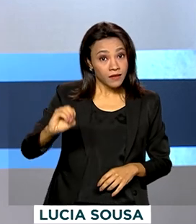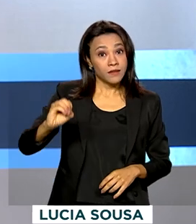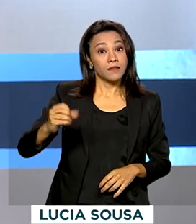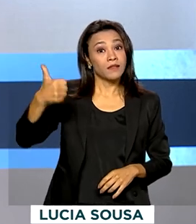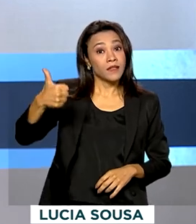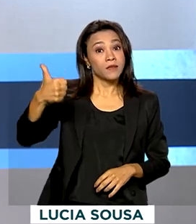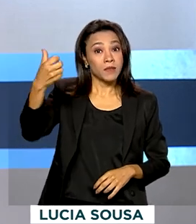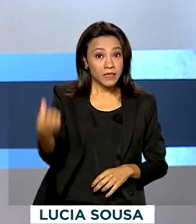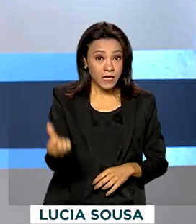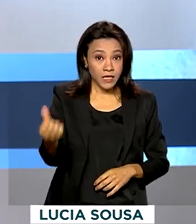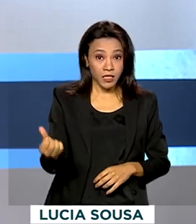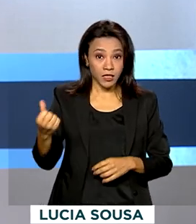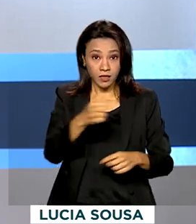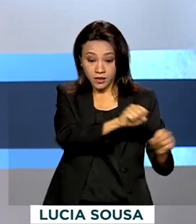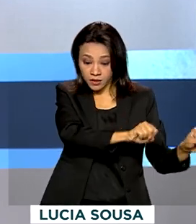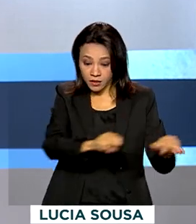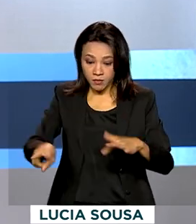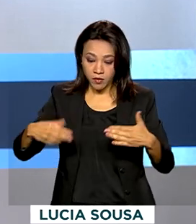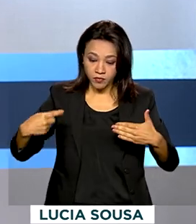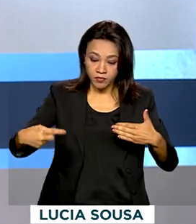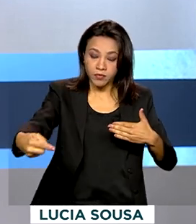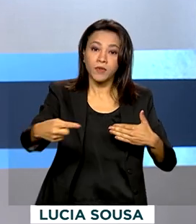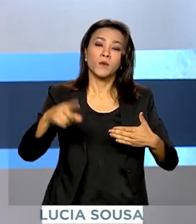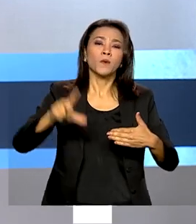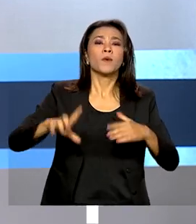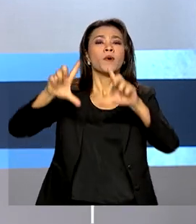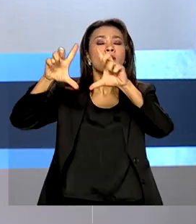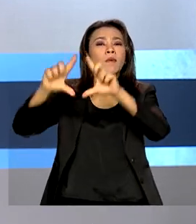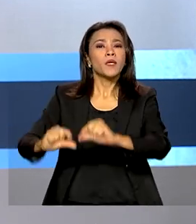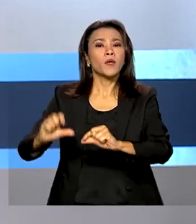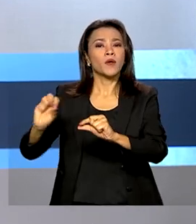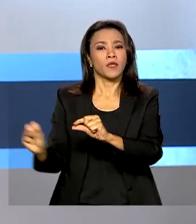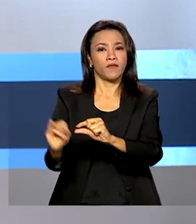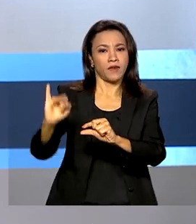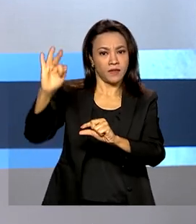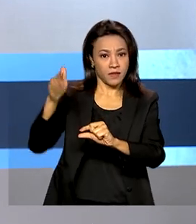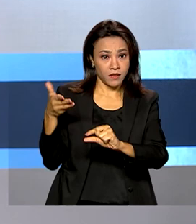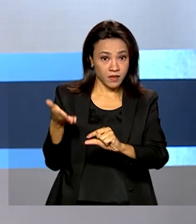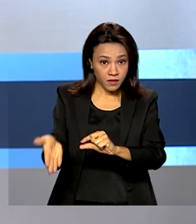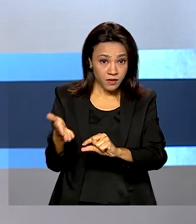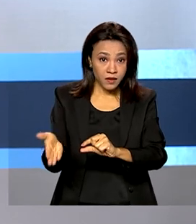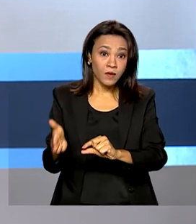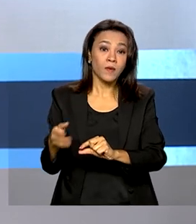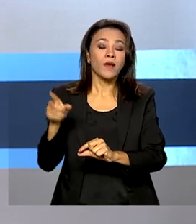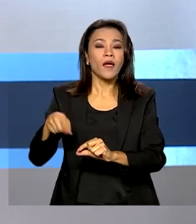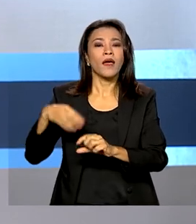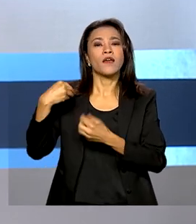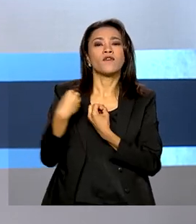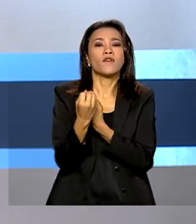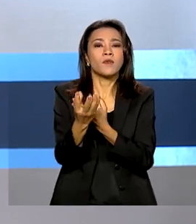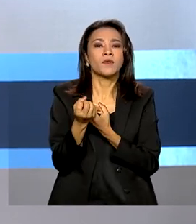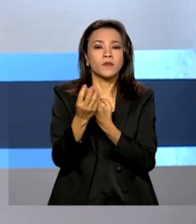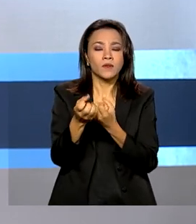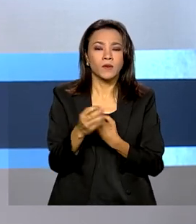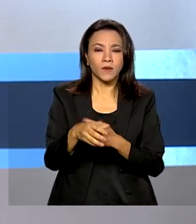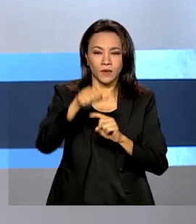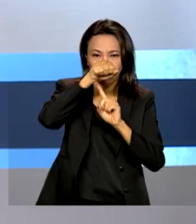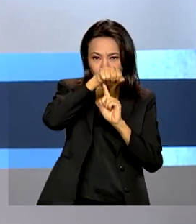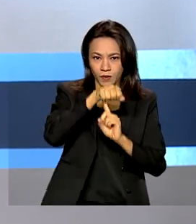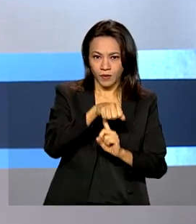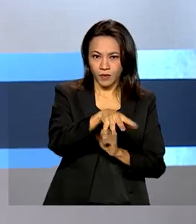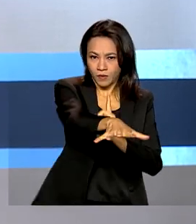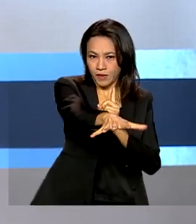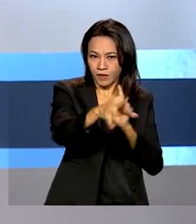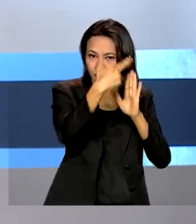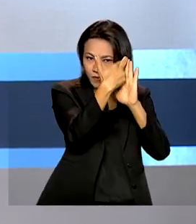o mercado financeiro projetou uma inflação menor para este ano. Os dados são do Boletim Focus do Banco Central e quem comenta é